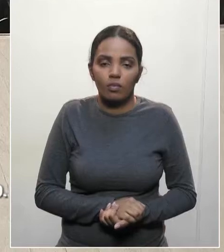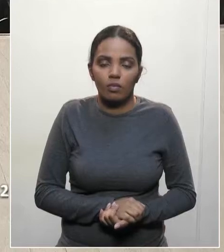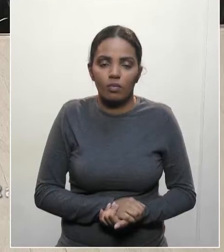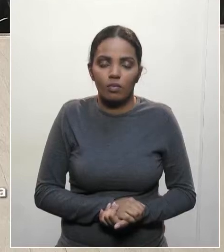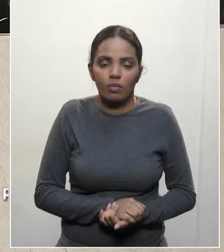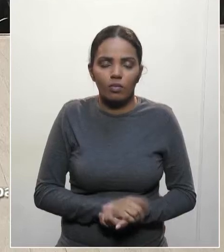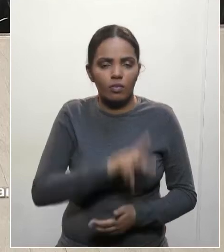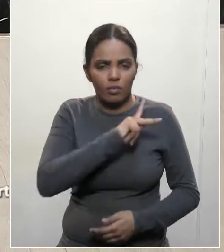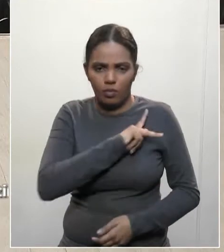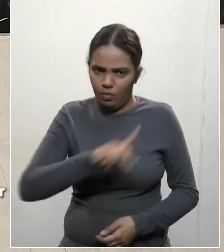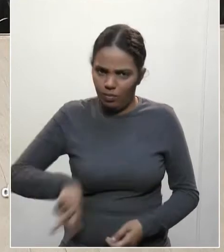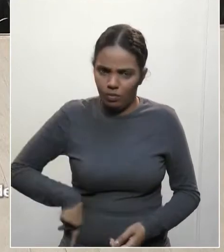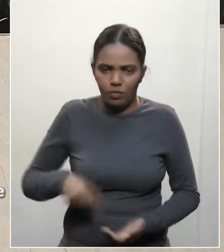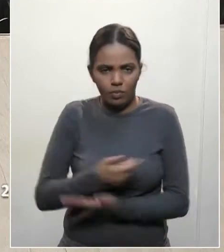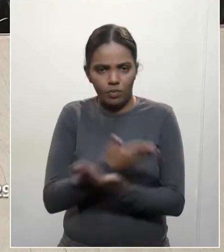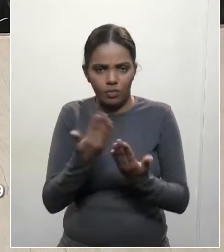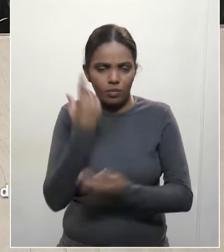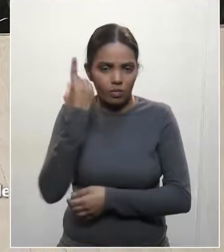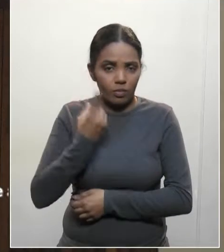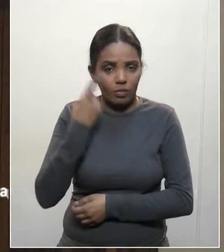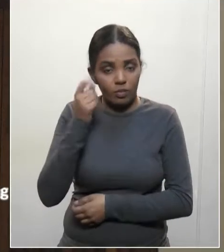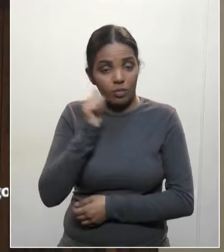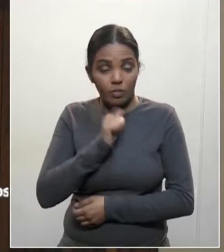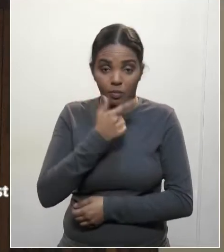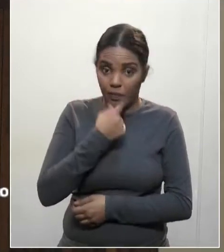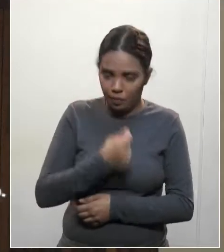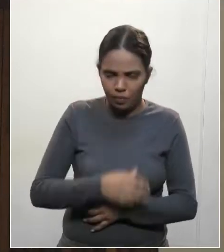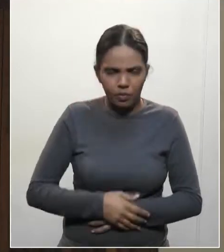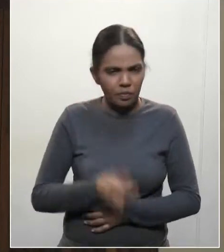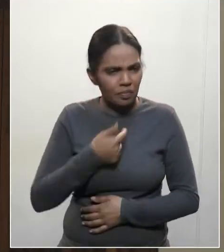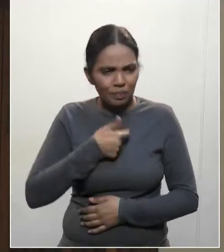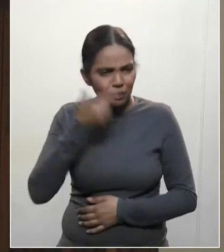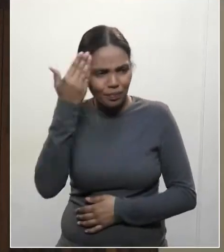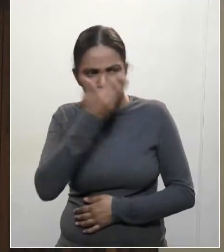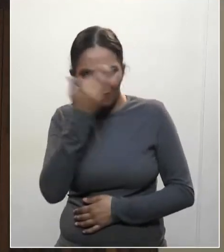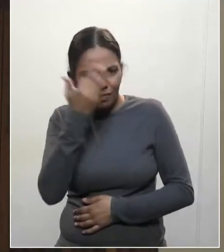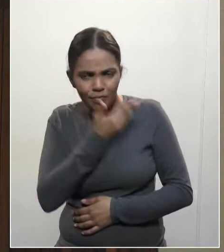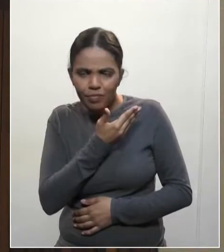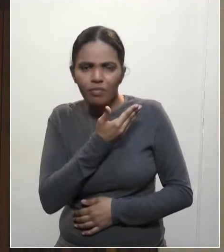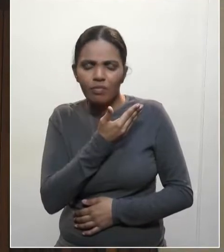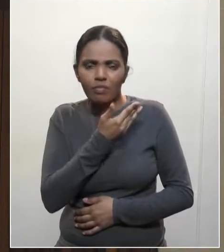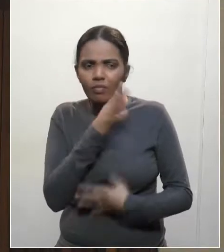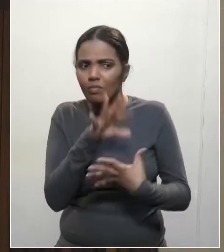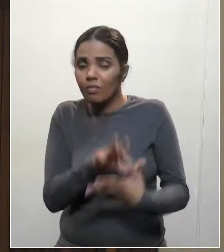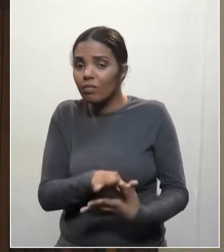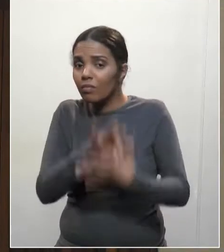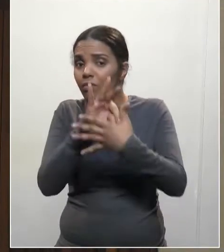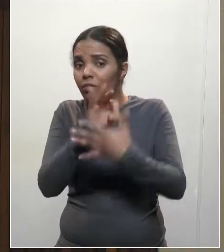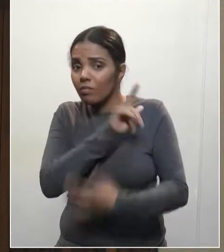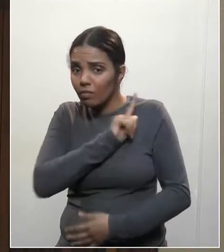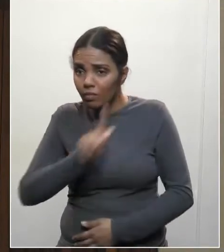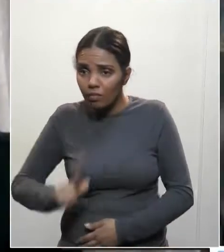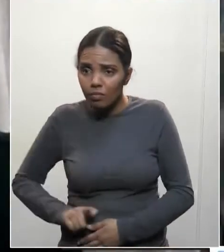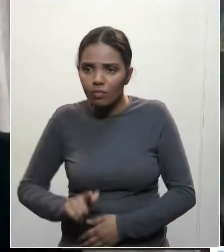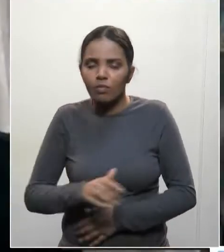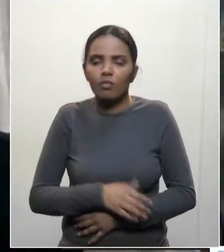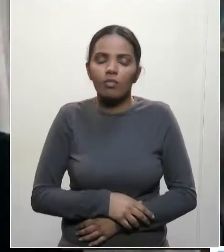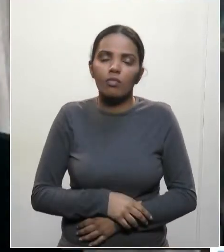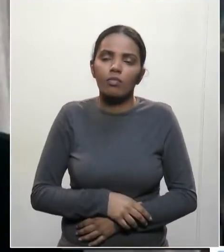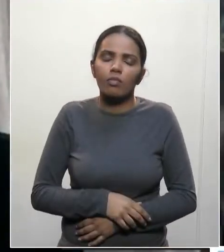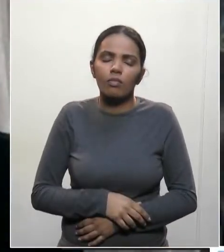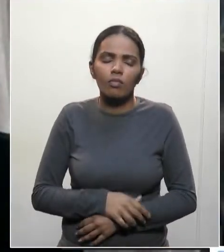Senhor presidente, senhores deputados, eu não estou vendo aqui o líder do governo, eu queria que ele